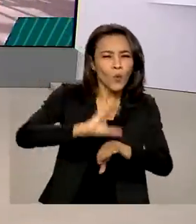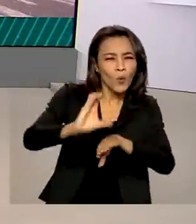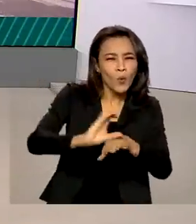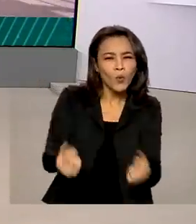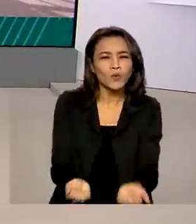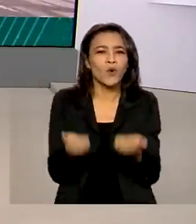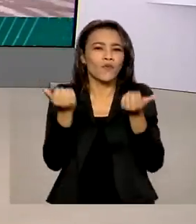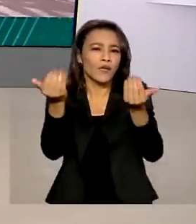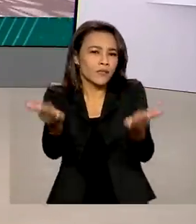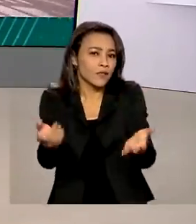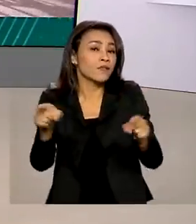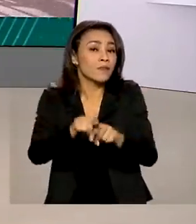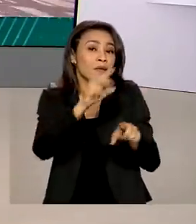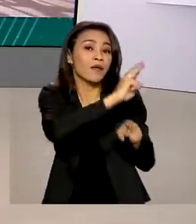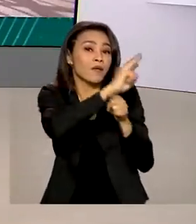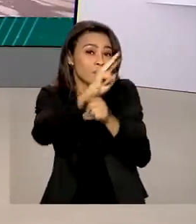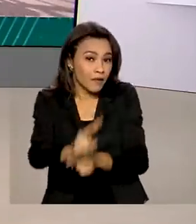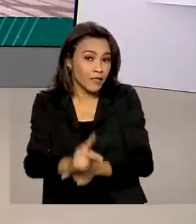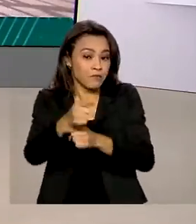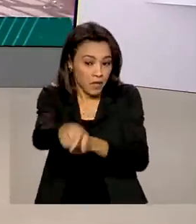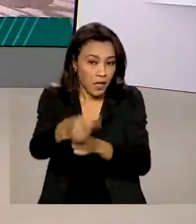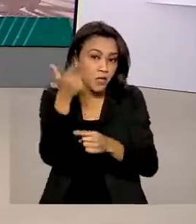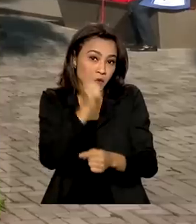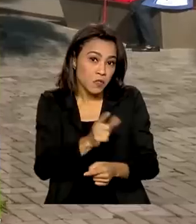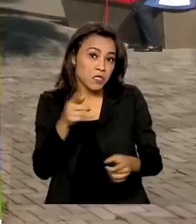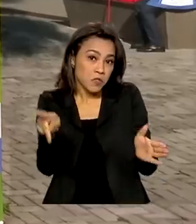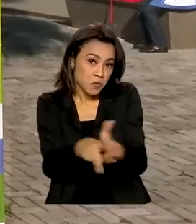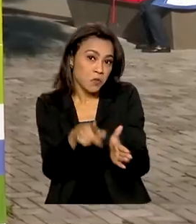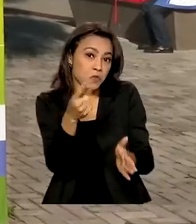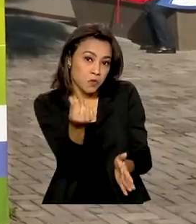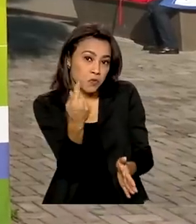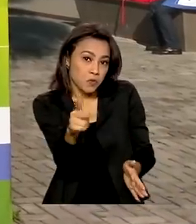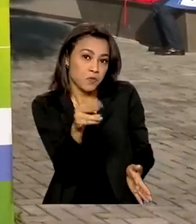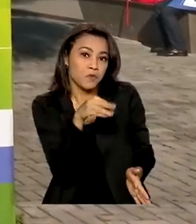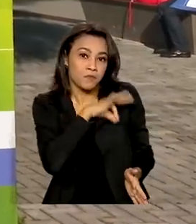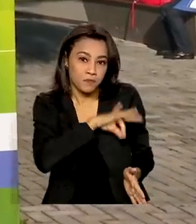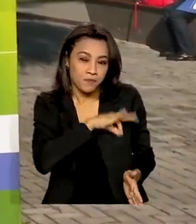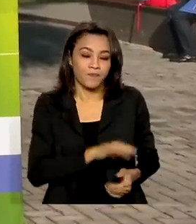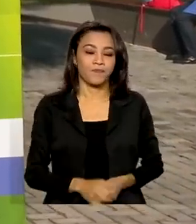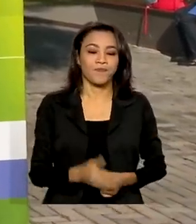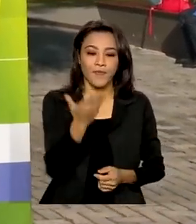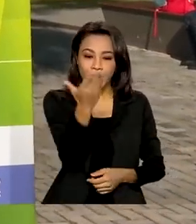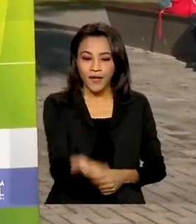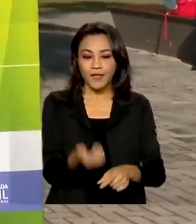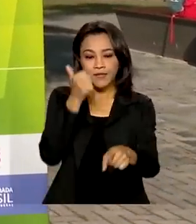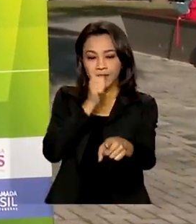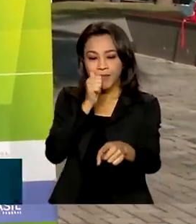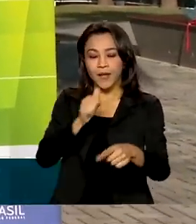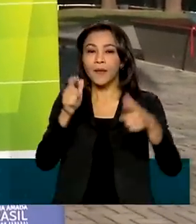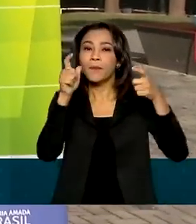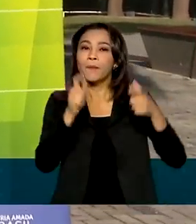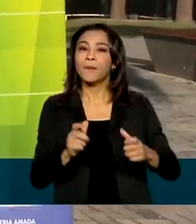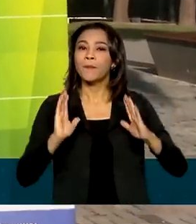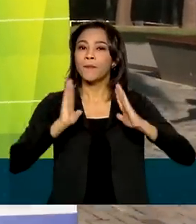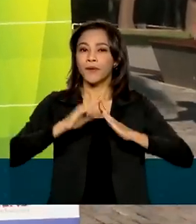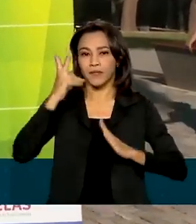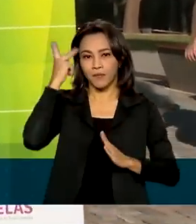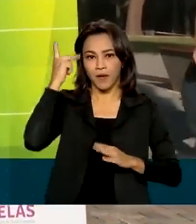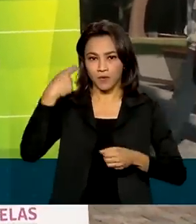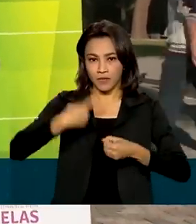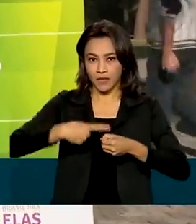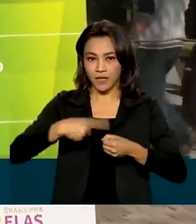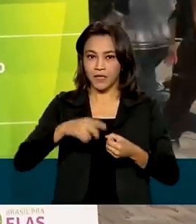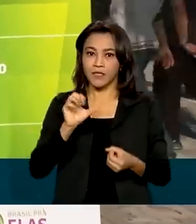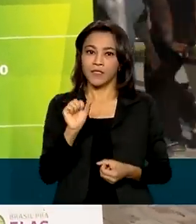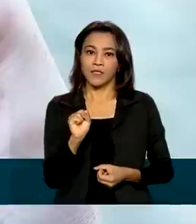oferta de microcrédito para geração de renda. Daiana mora em Santos, no litoral paulista. Faz quatro anos